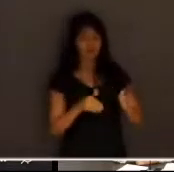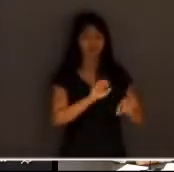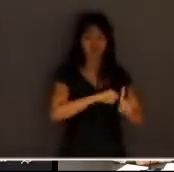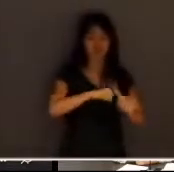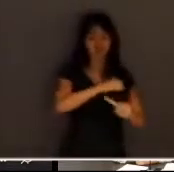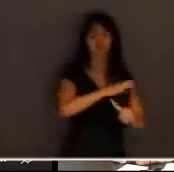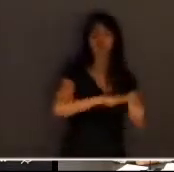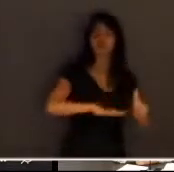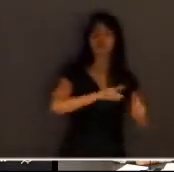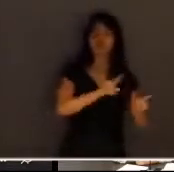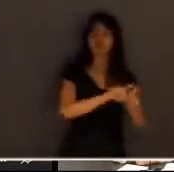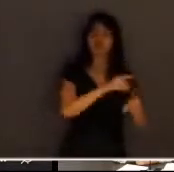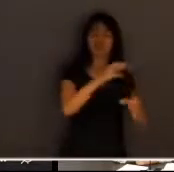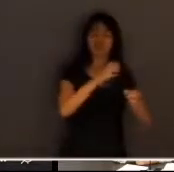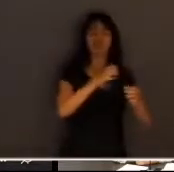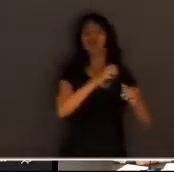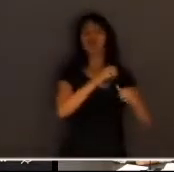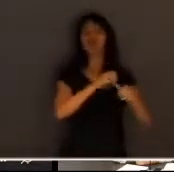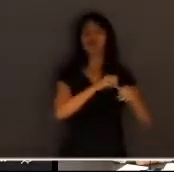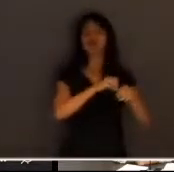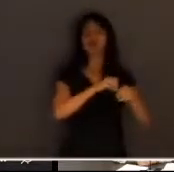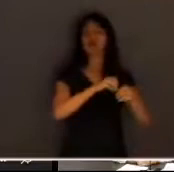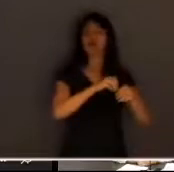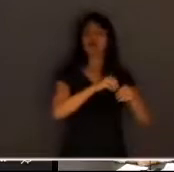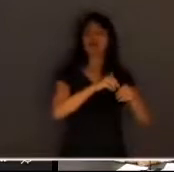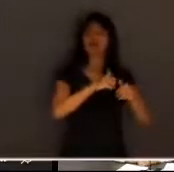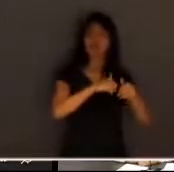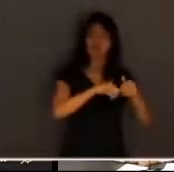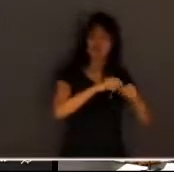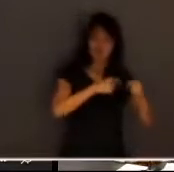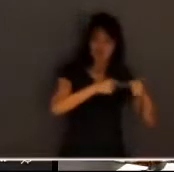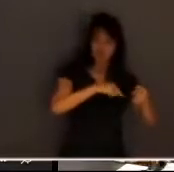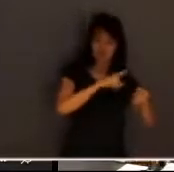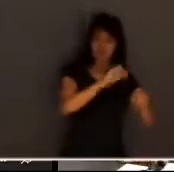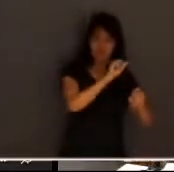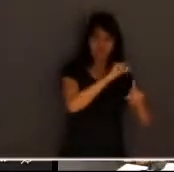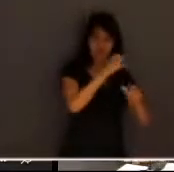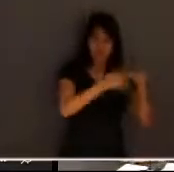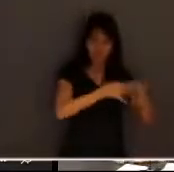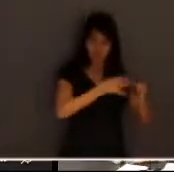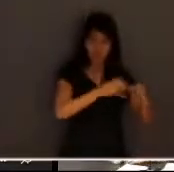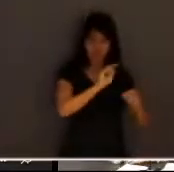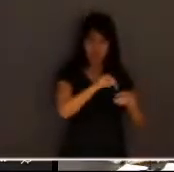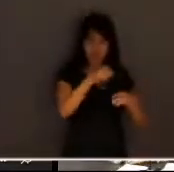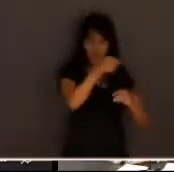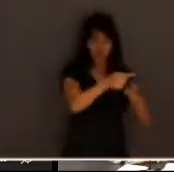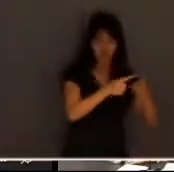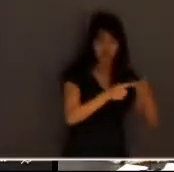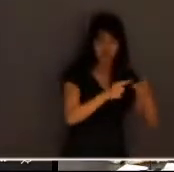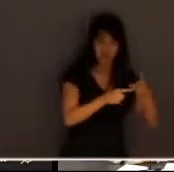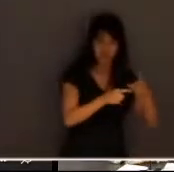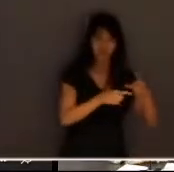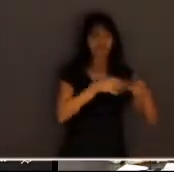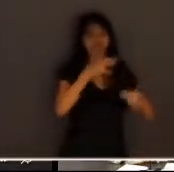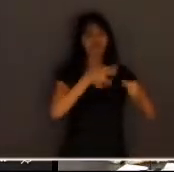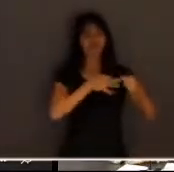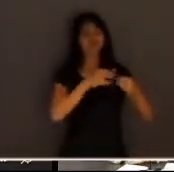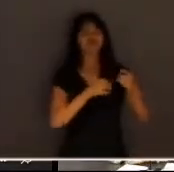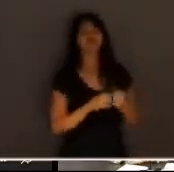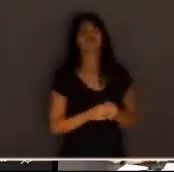na administração da justiça depois a terceira geração tribunal do júri